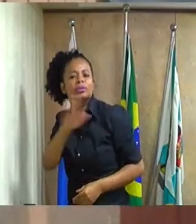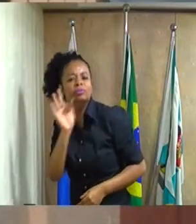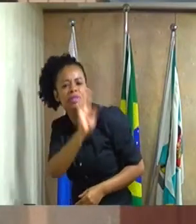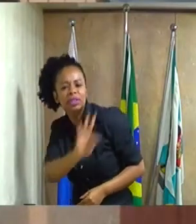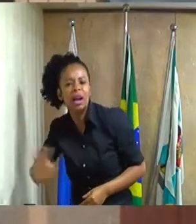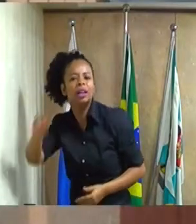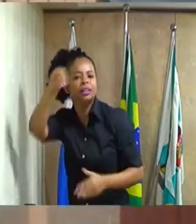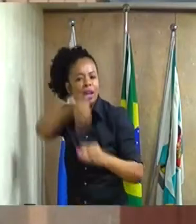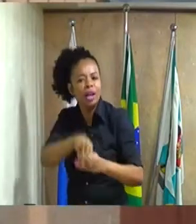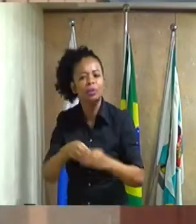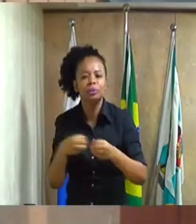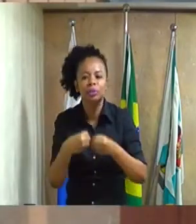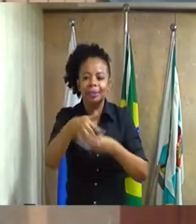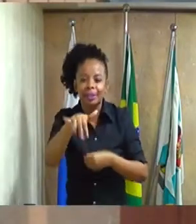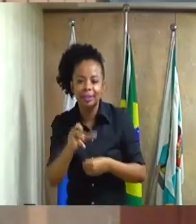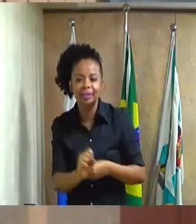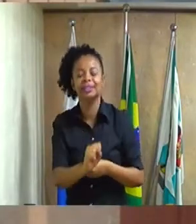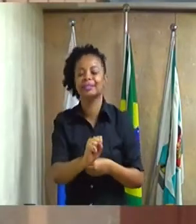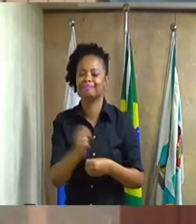município. Ah, mas o